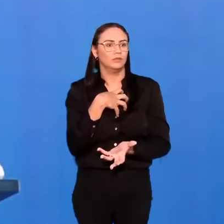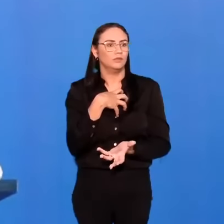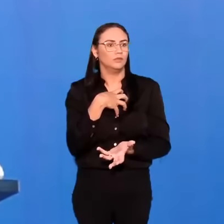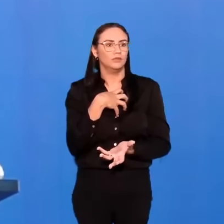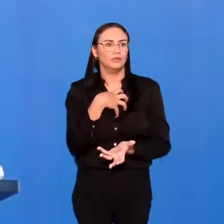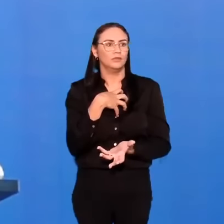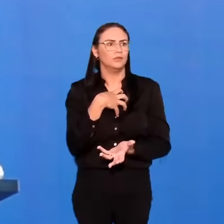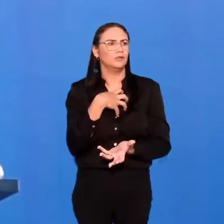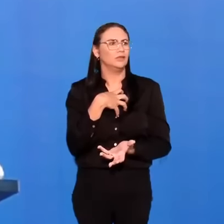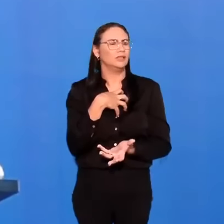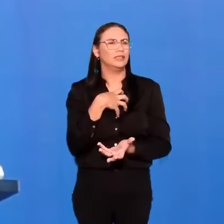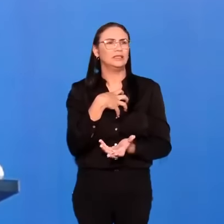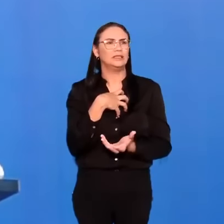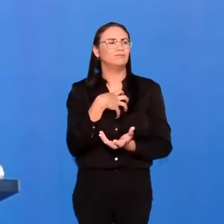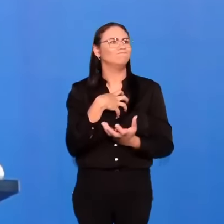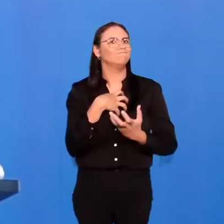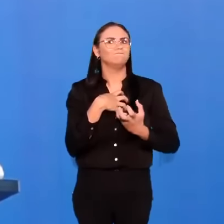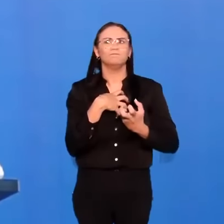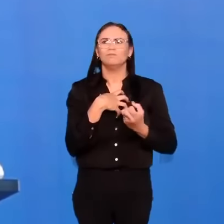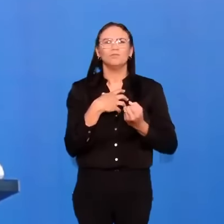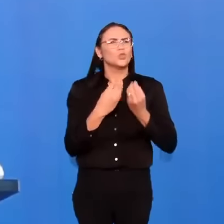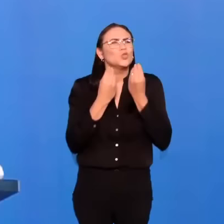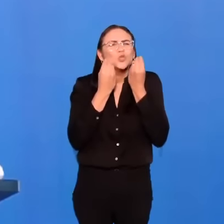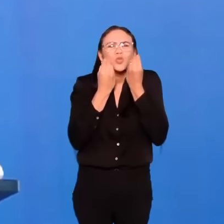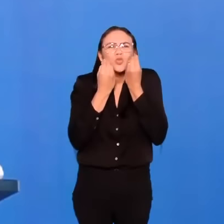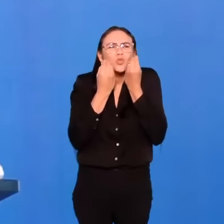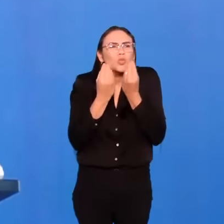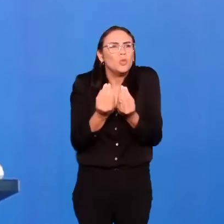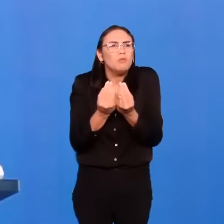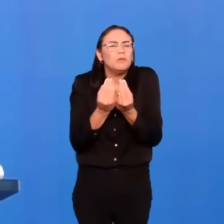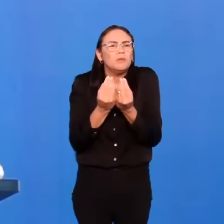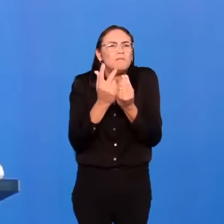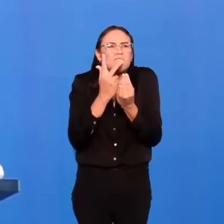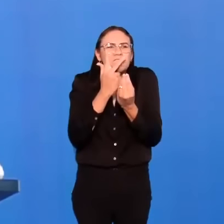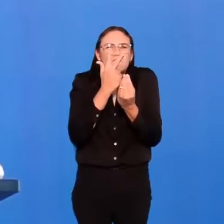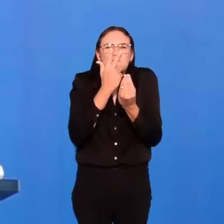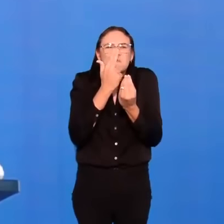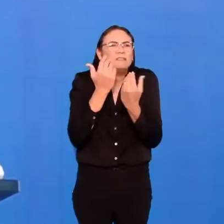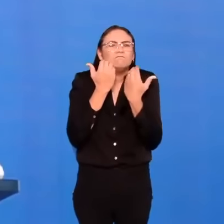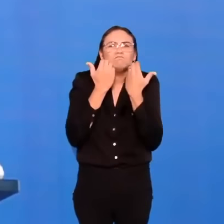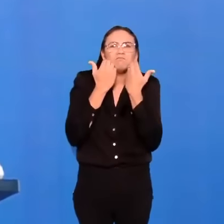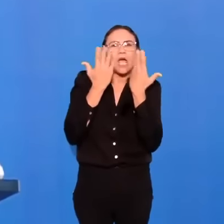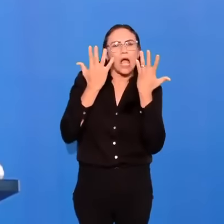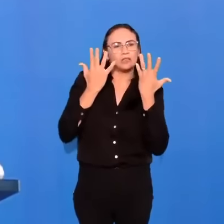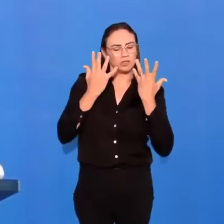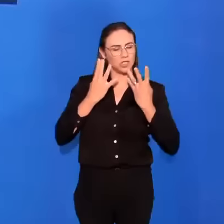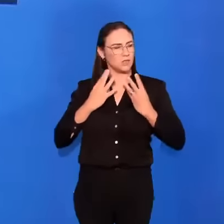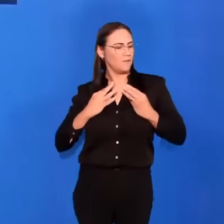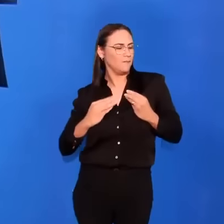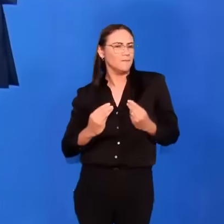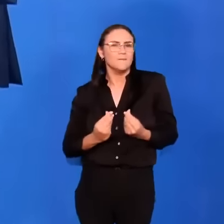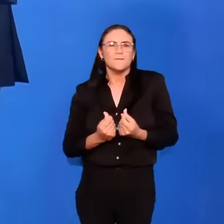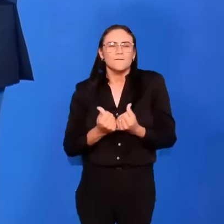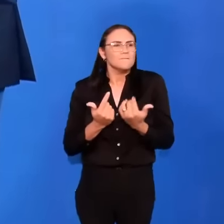O nível de depravação, sensualidade,